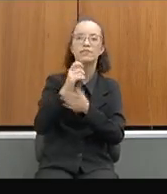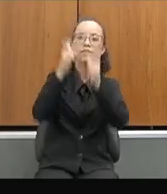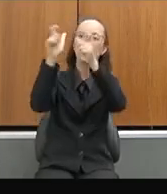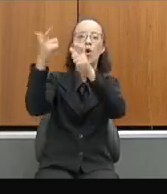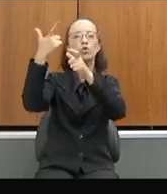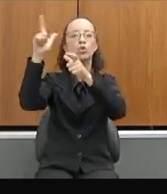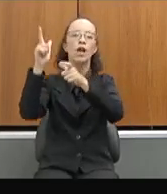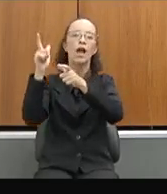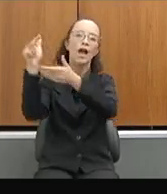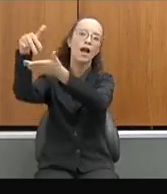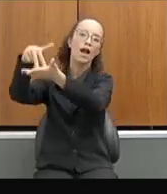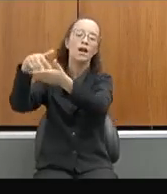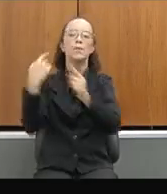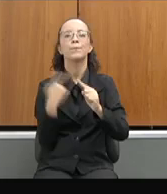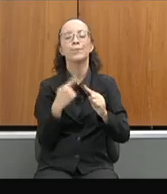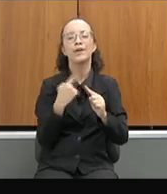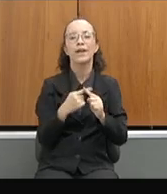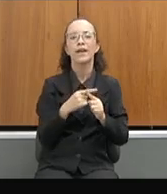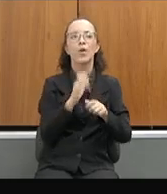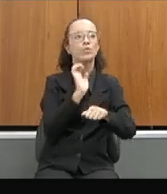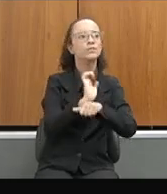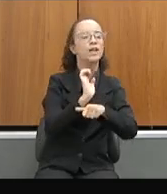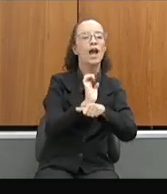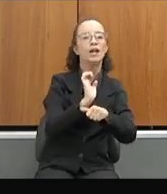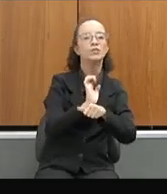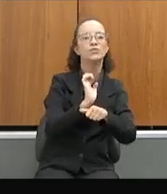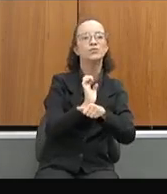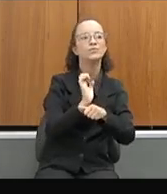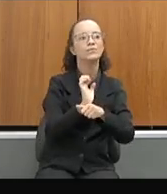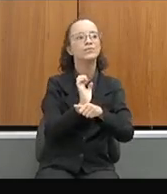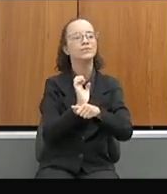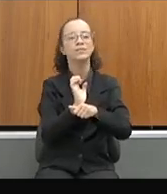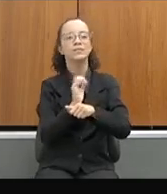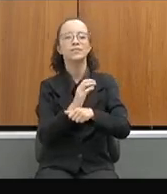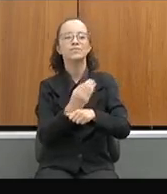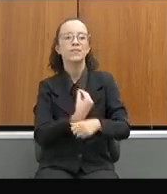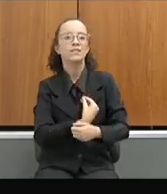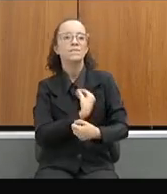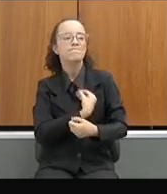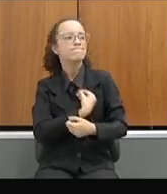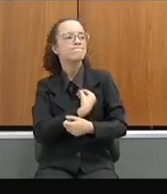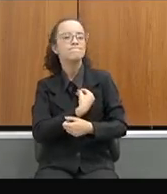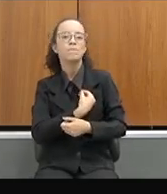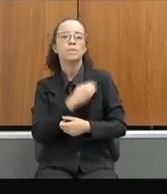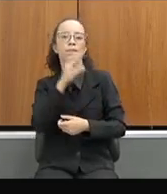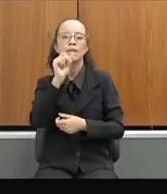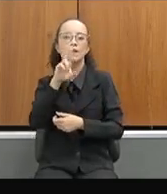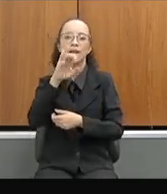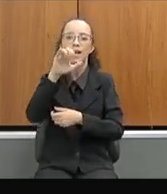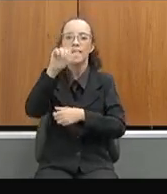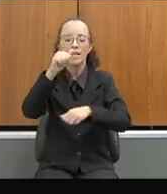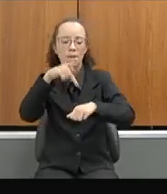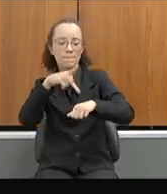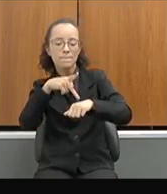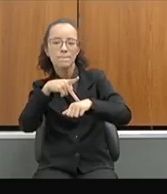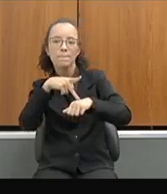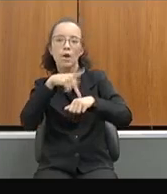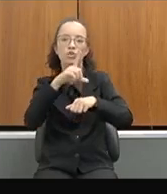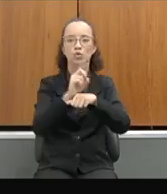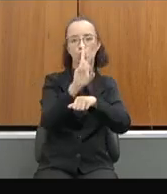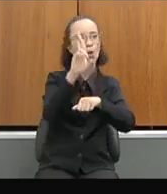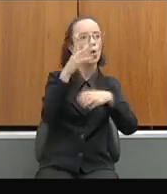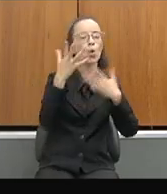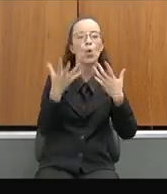as condições do Estado não são favoráveis a uma carreira de um doutor, de um pós-doutor. Então, eu espero que